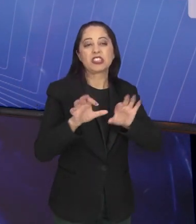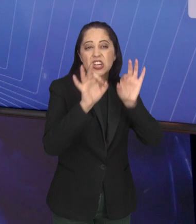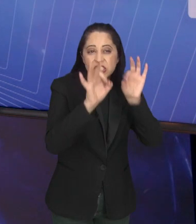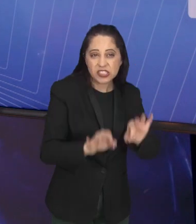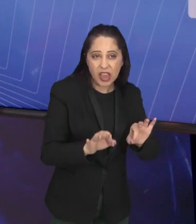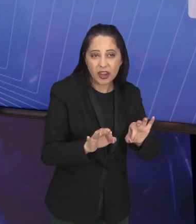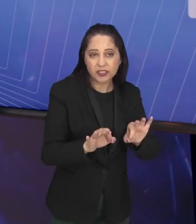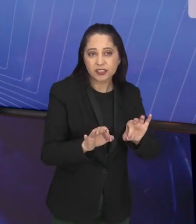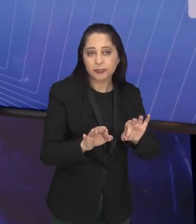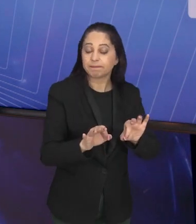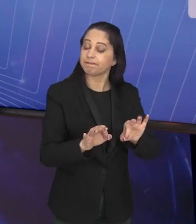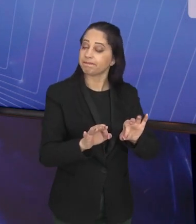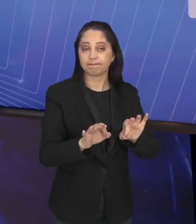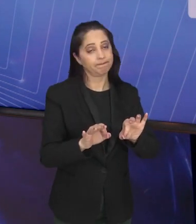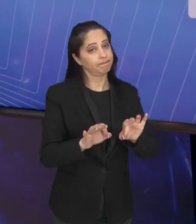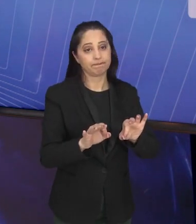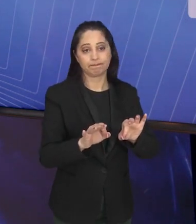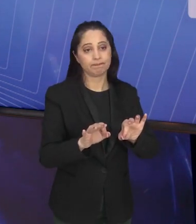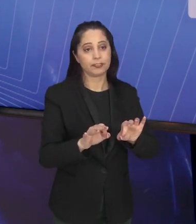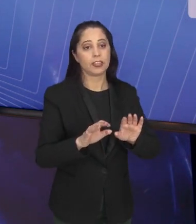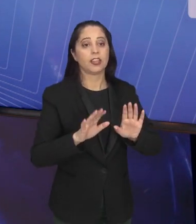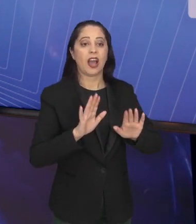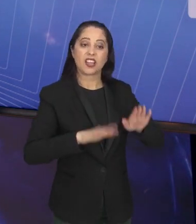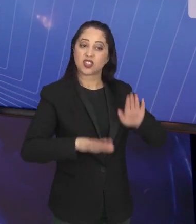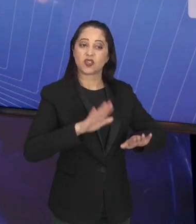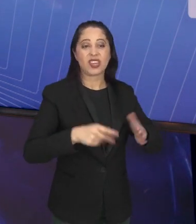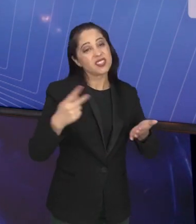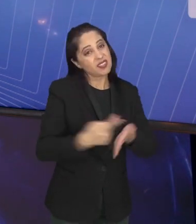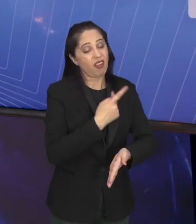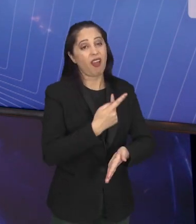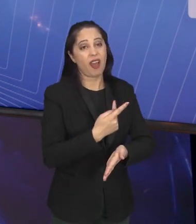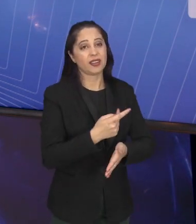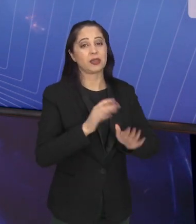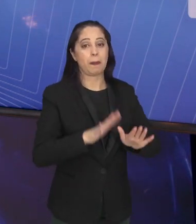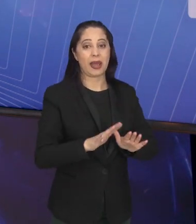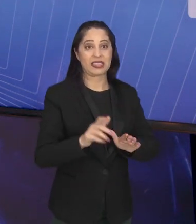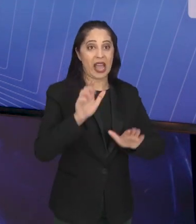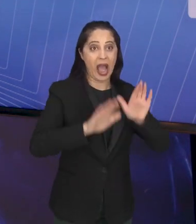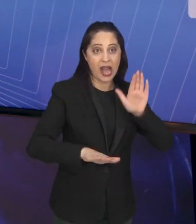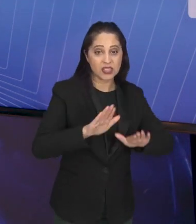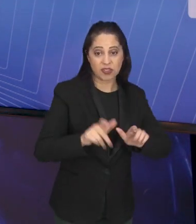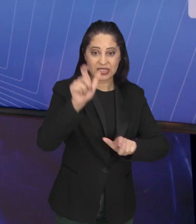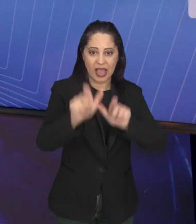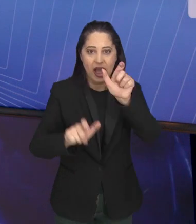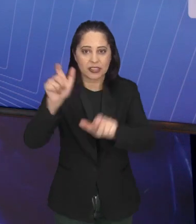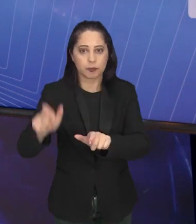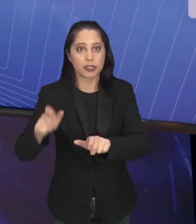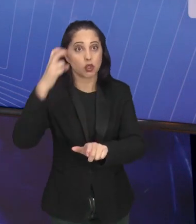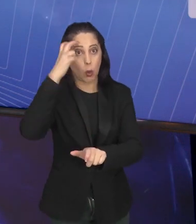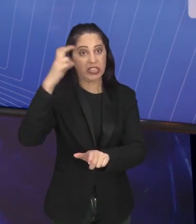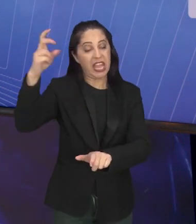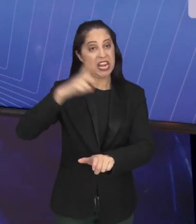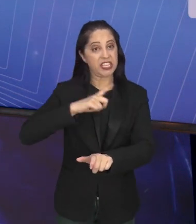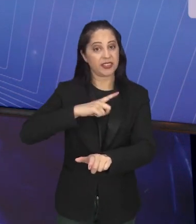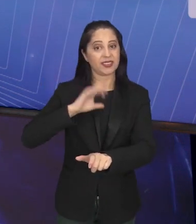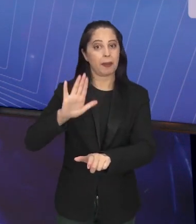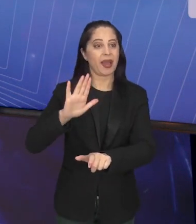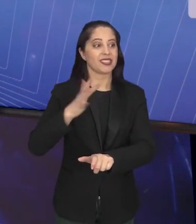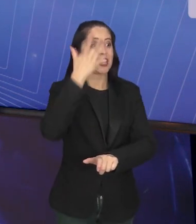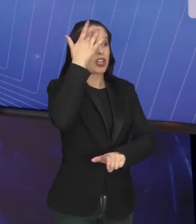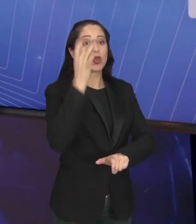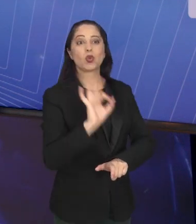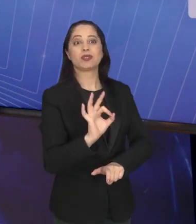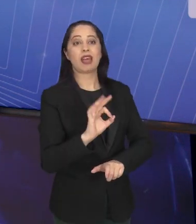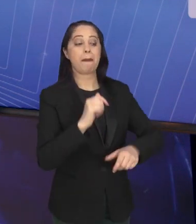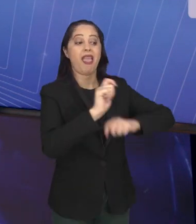você vai ter um bom empreendimento. O que acontece é que as pessoas são boas tecnicamente em alguma coisa, mas não em gerir um